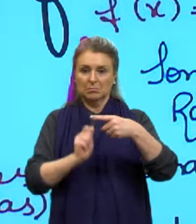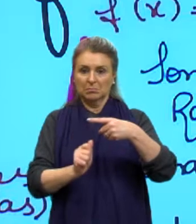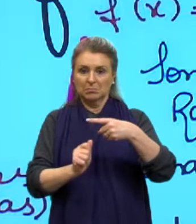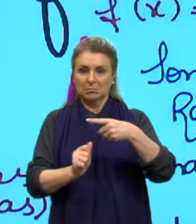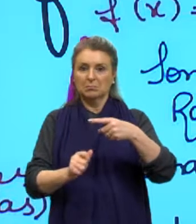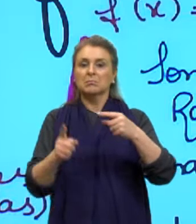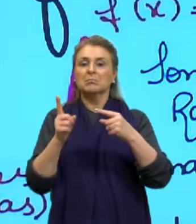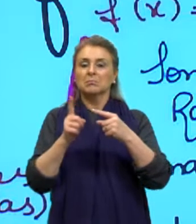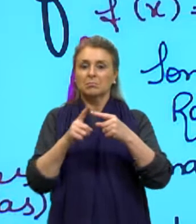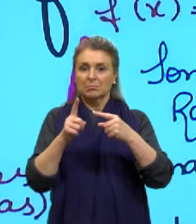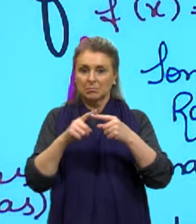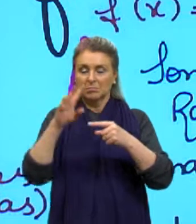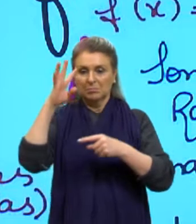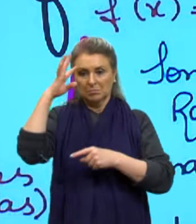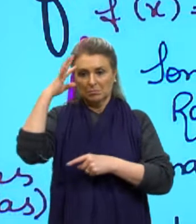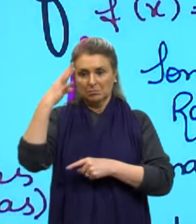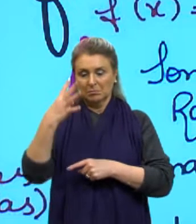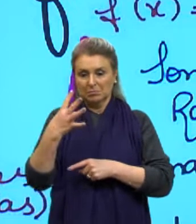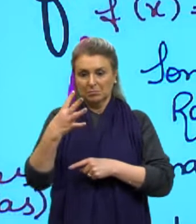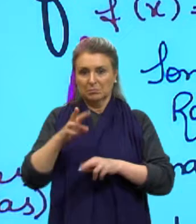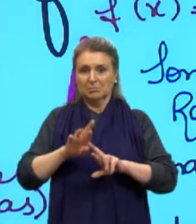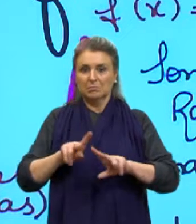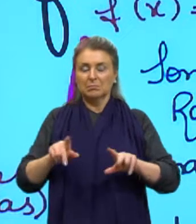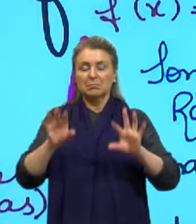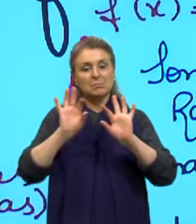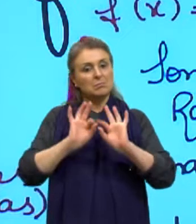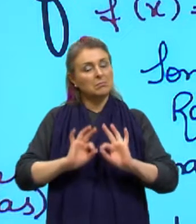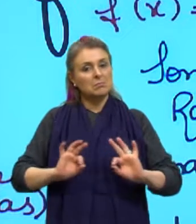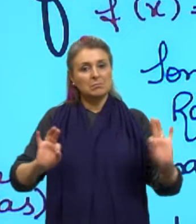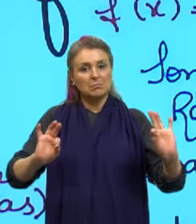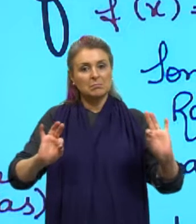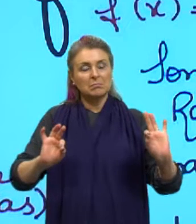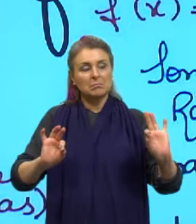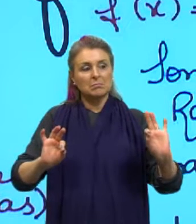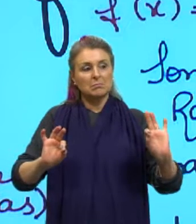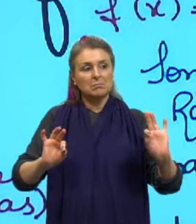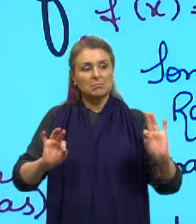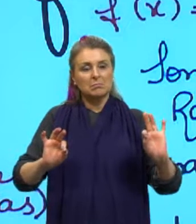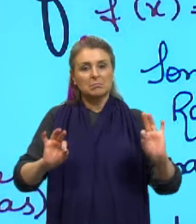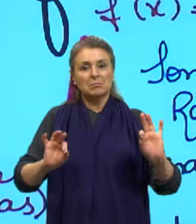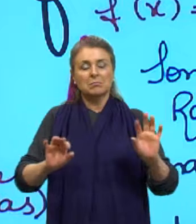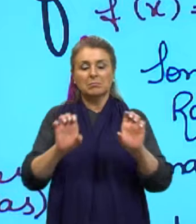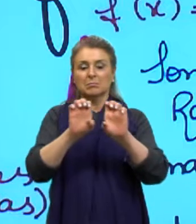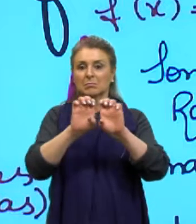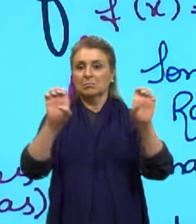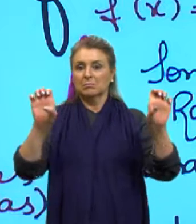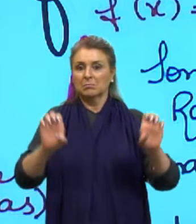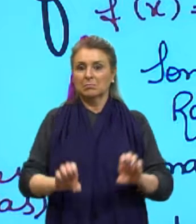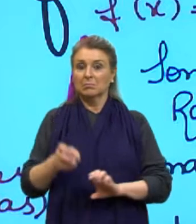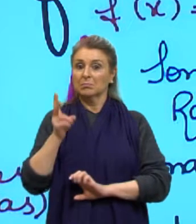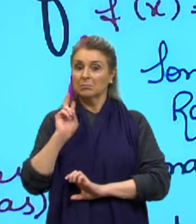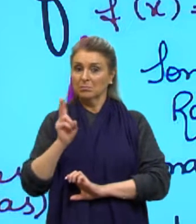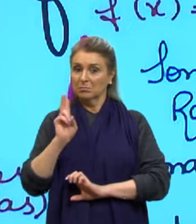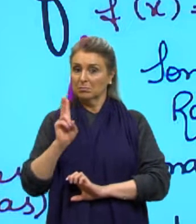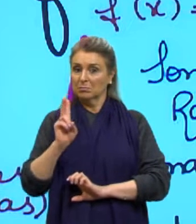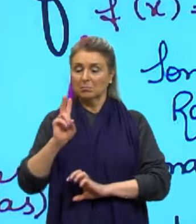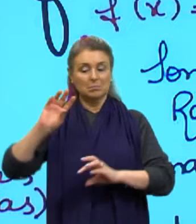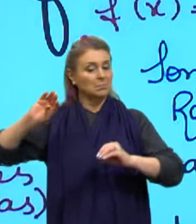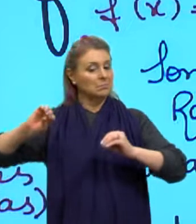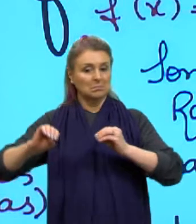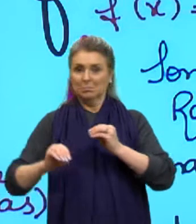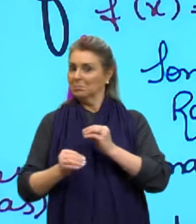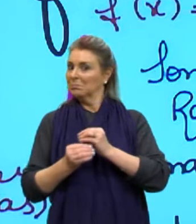de resolução simplificados aqui, que quando a equação do segundo grau é incompleta,